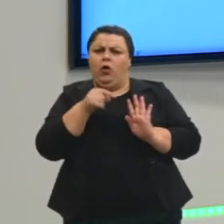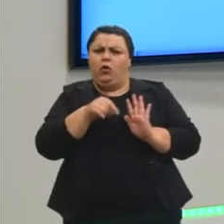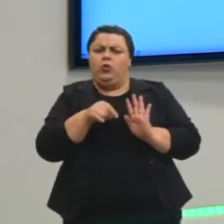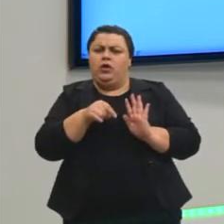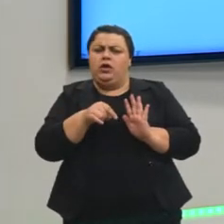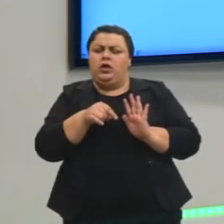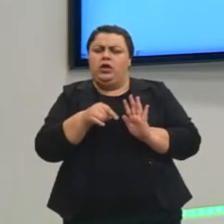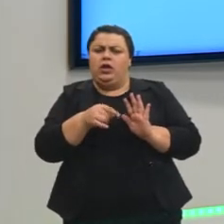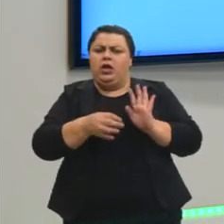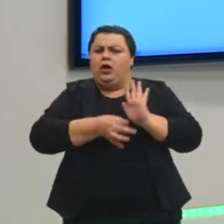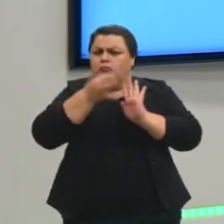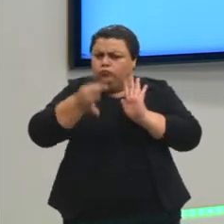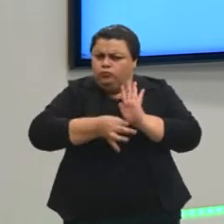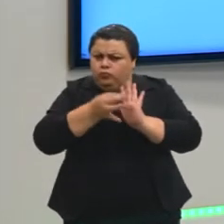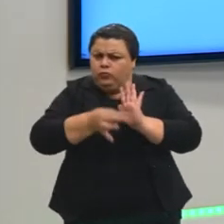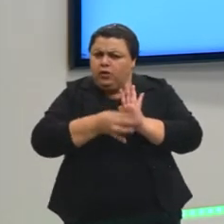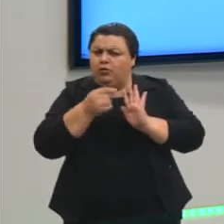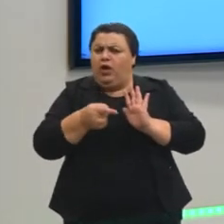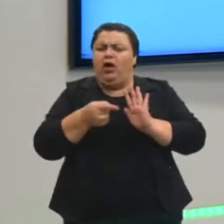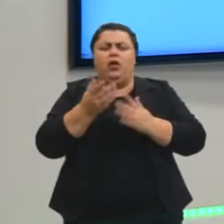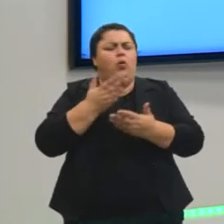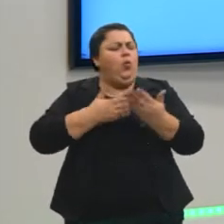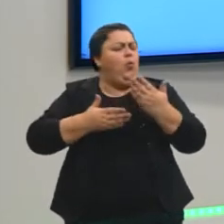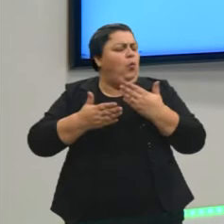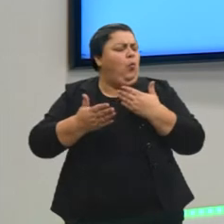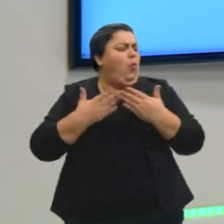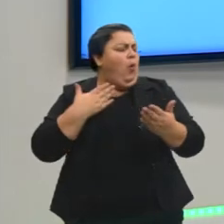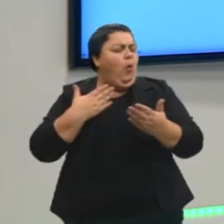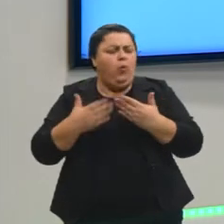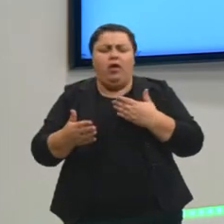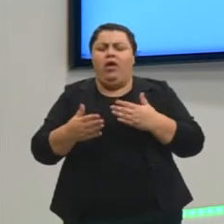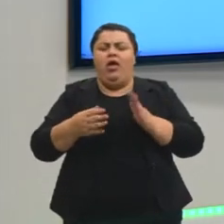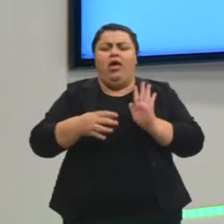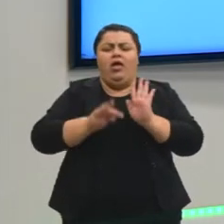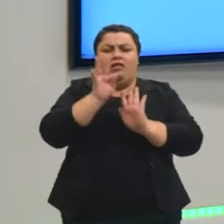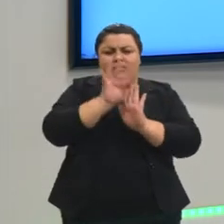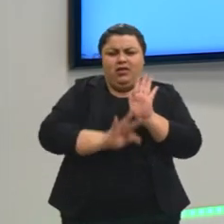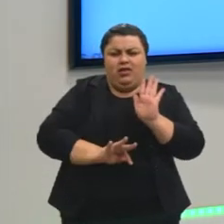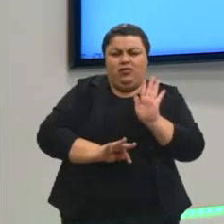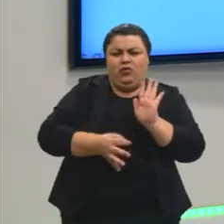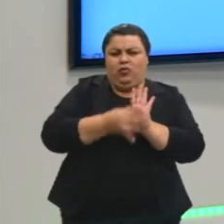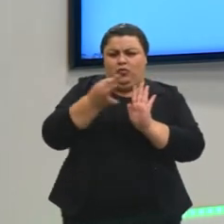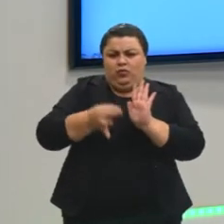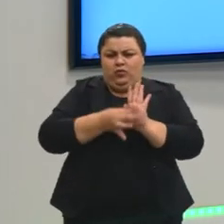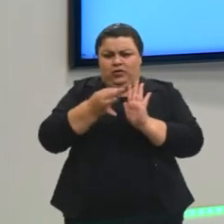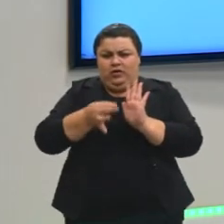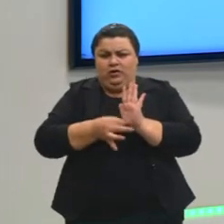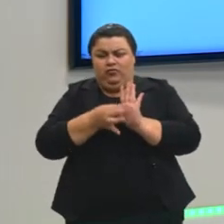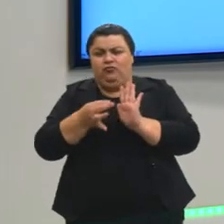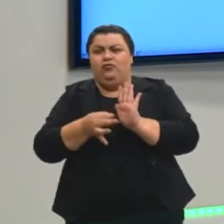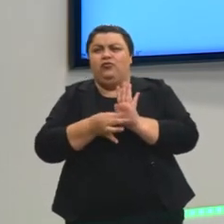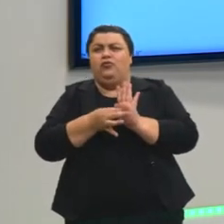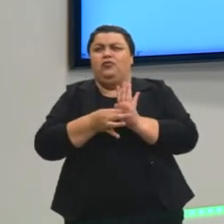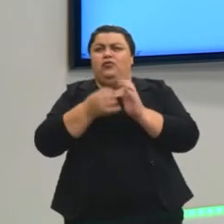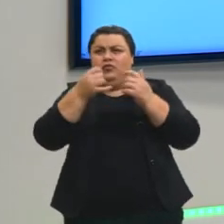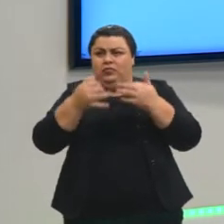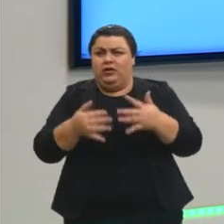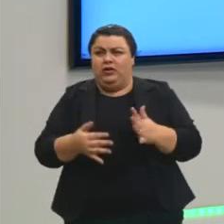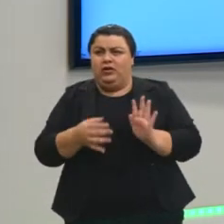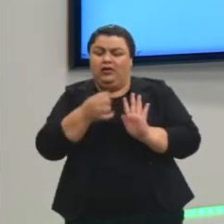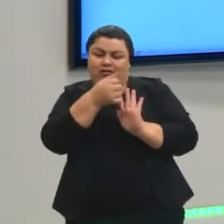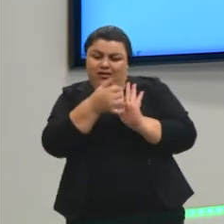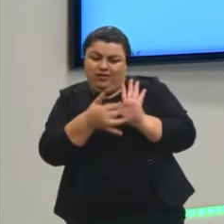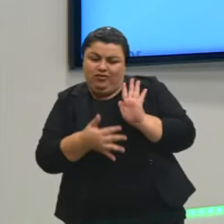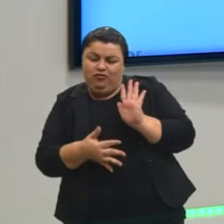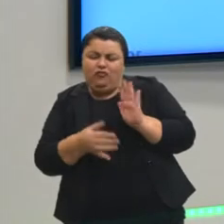posicionar. É isso. Em qualquer texto dissertativo argumentativo, não só no Enem. Qualquer prova que vocês forem fazer,